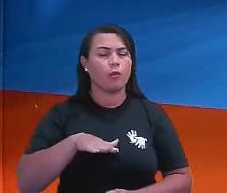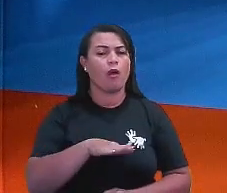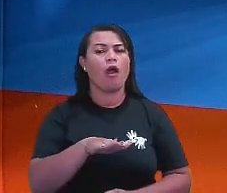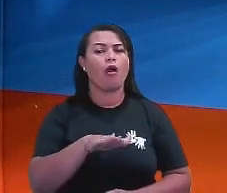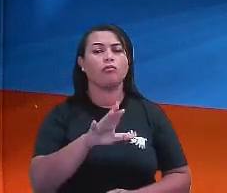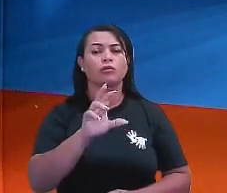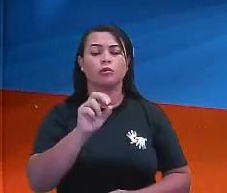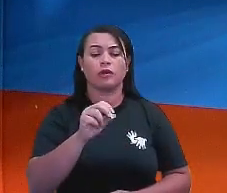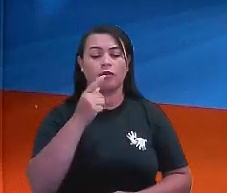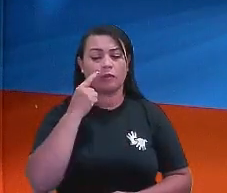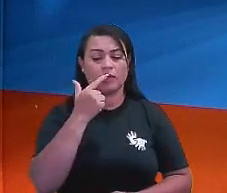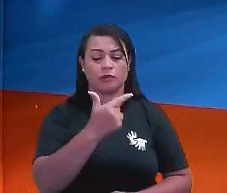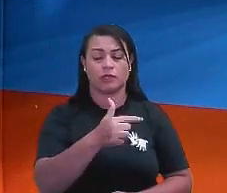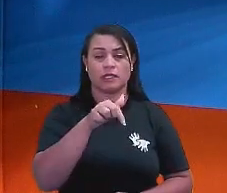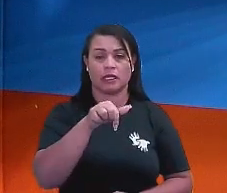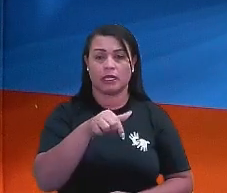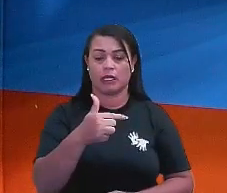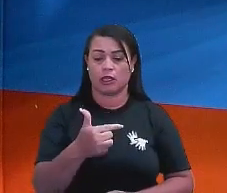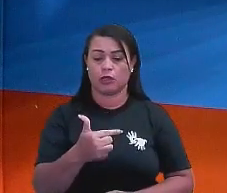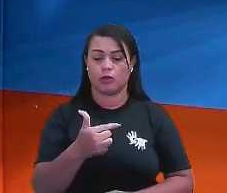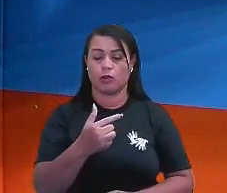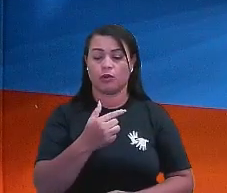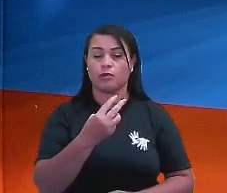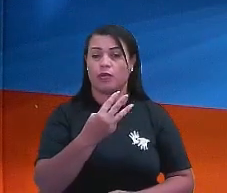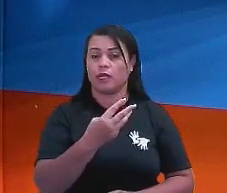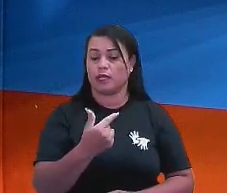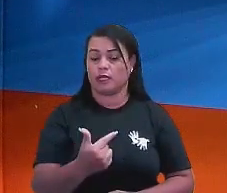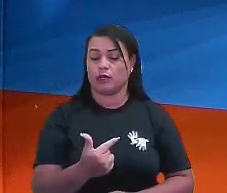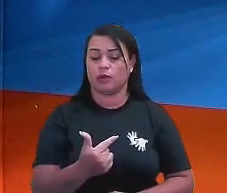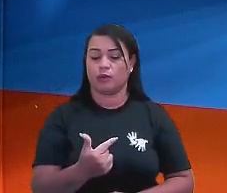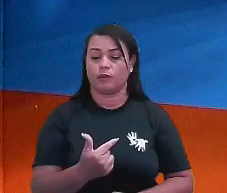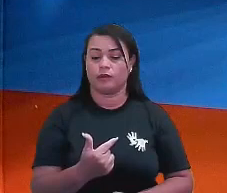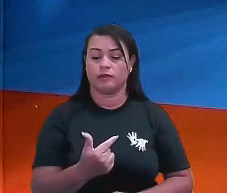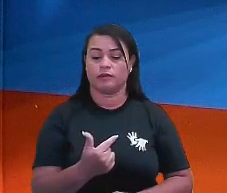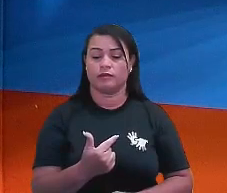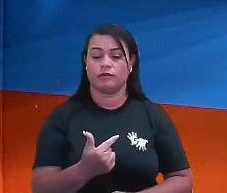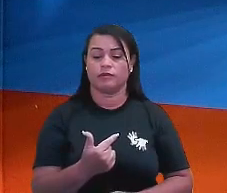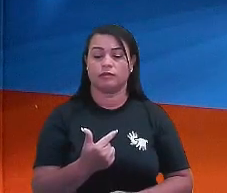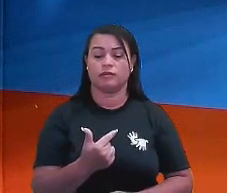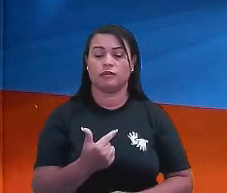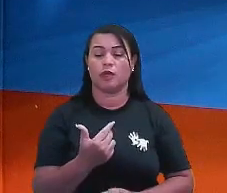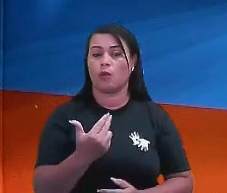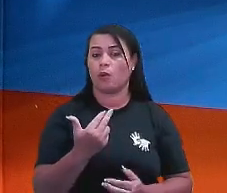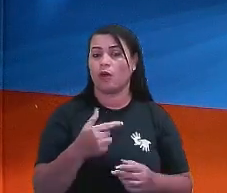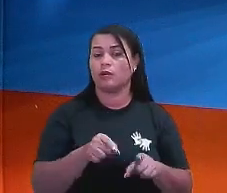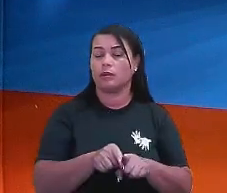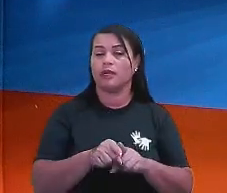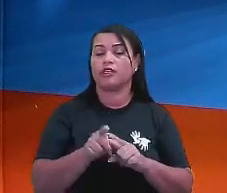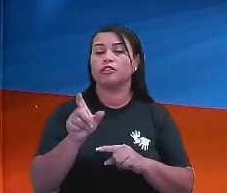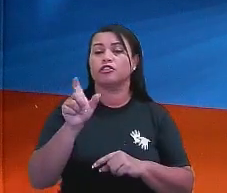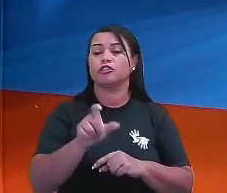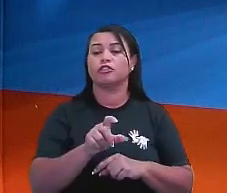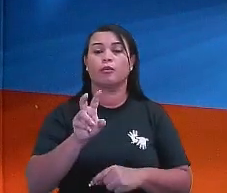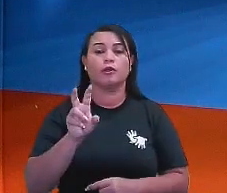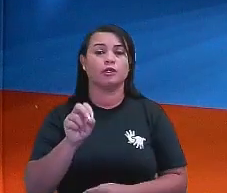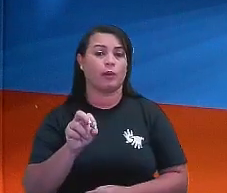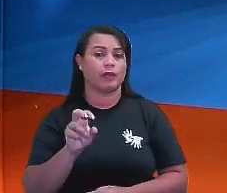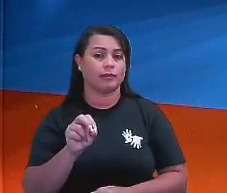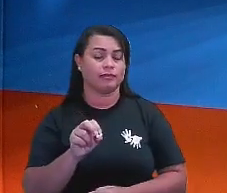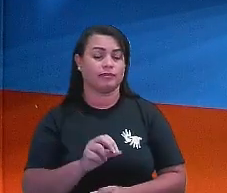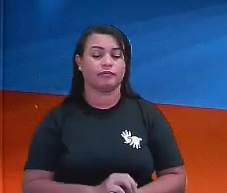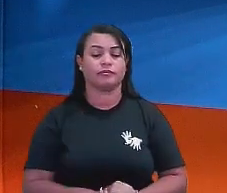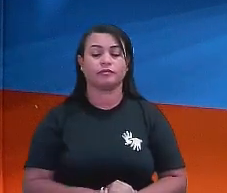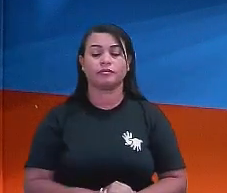272 está para 32, assim como X está para 50.